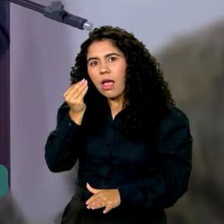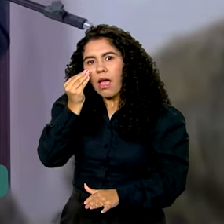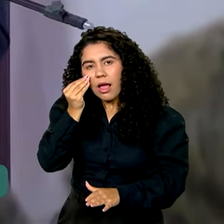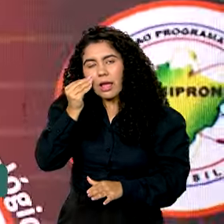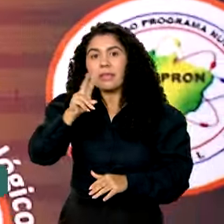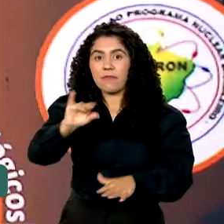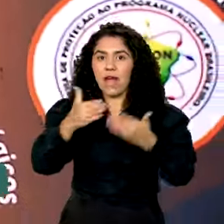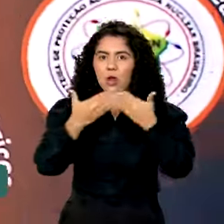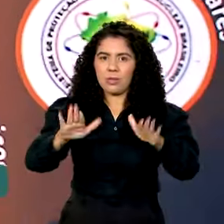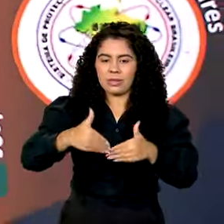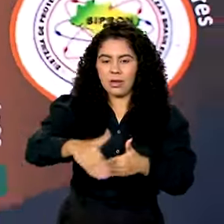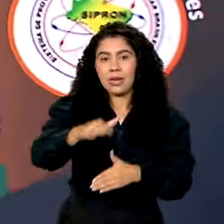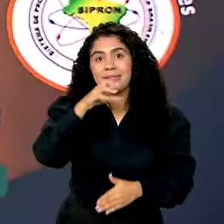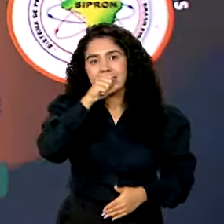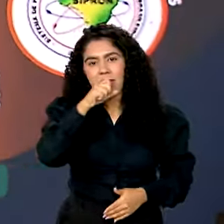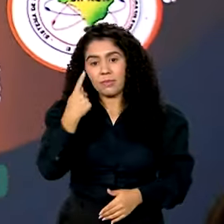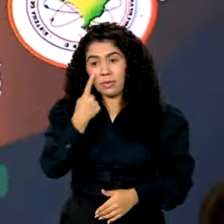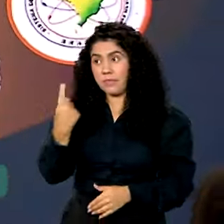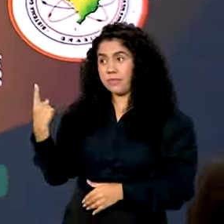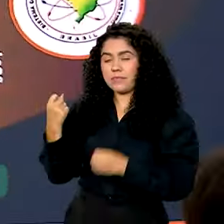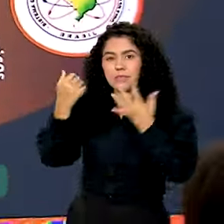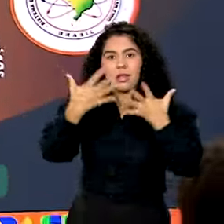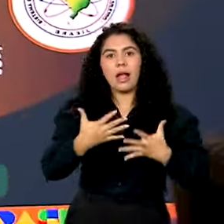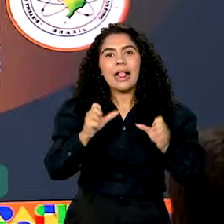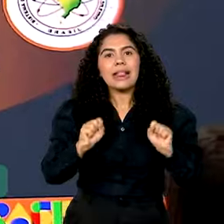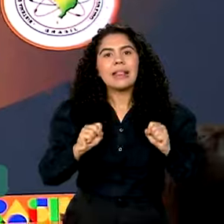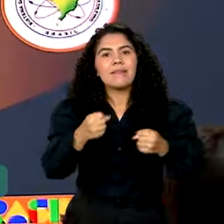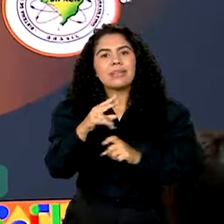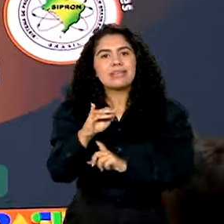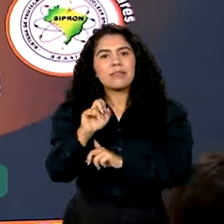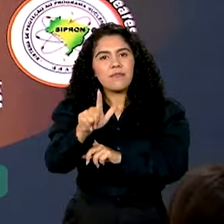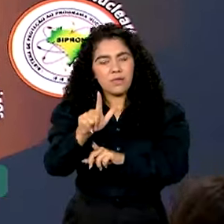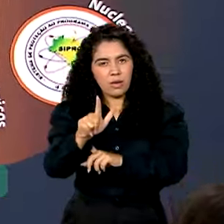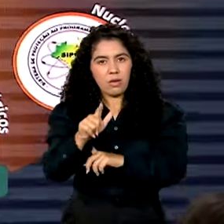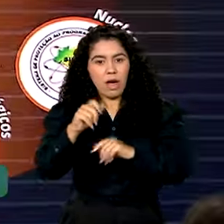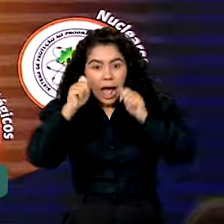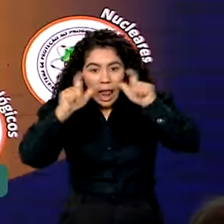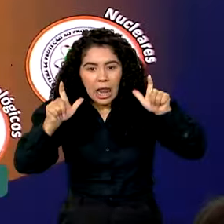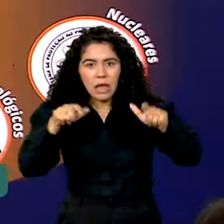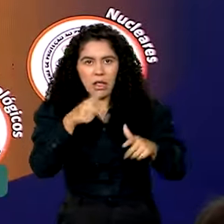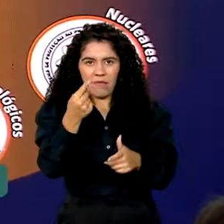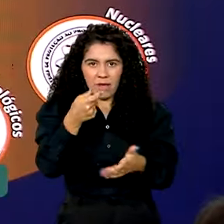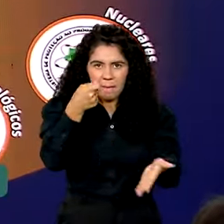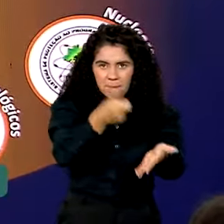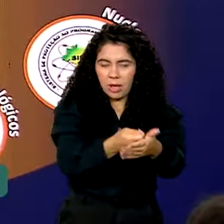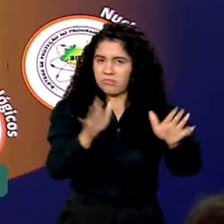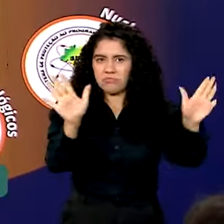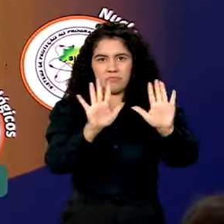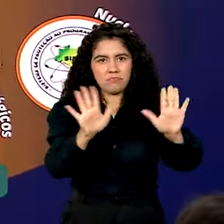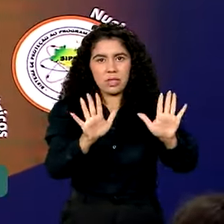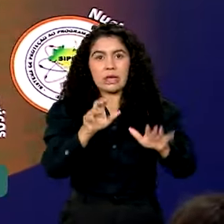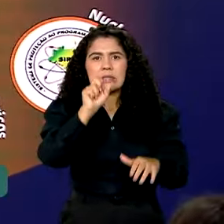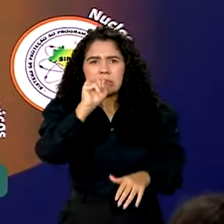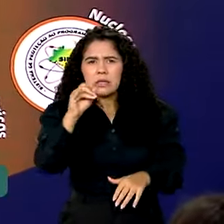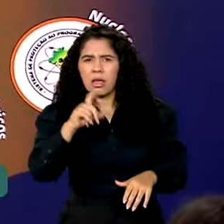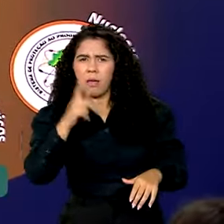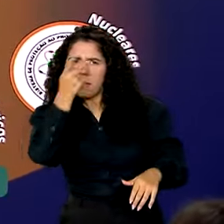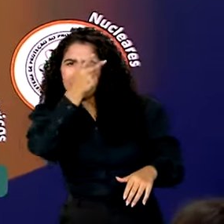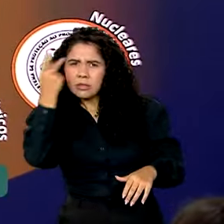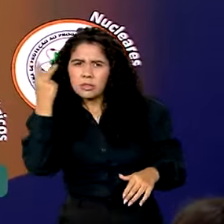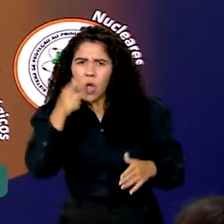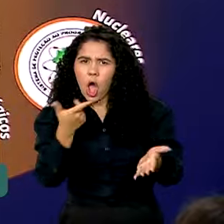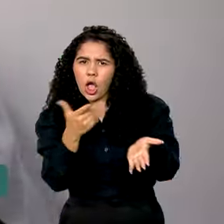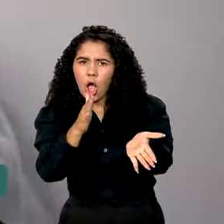próximo sábado. O Defesa Civil Alerta não terá custo para os usuários e qualquer tentativa de cobrança deve ser